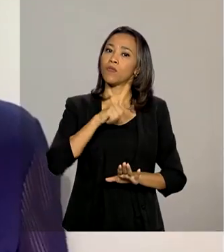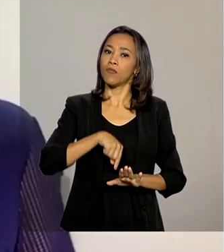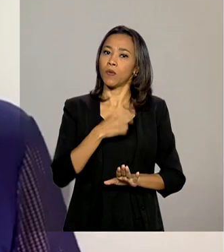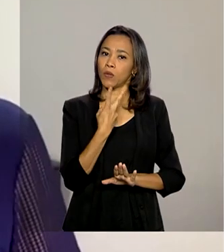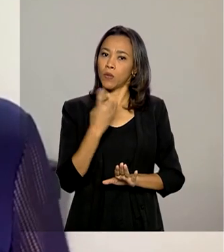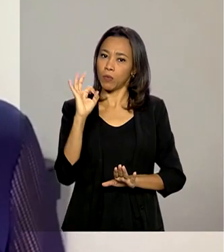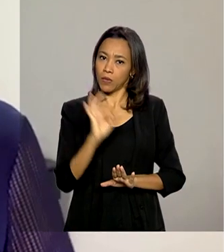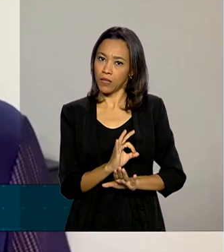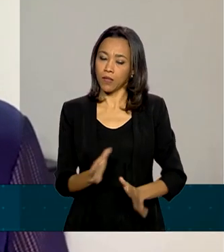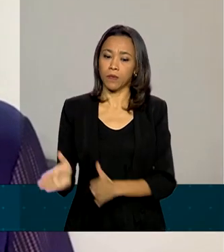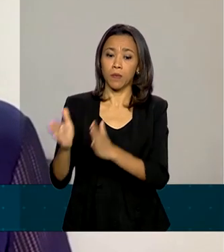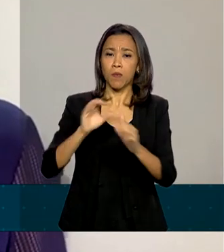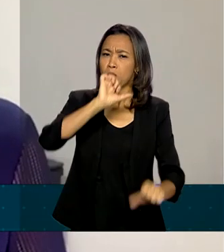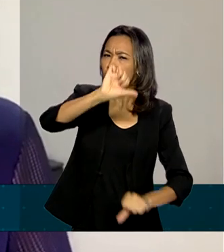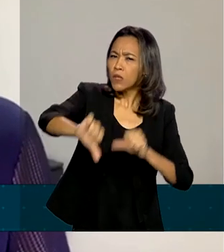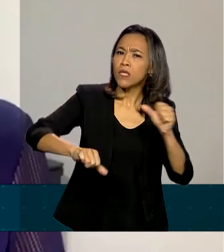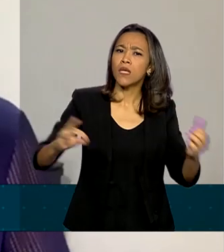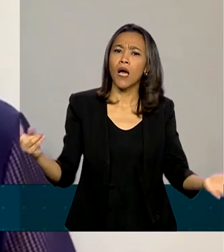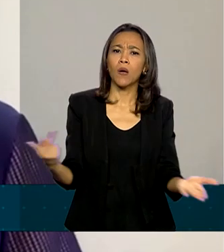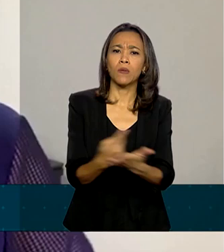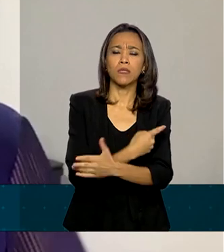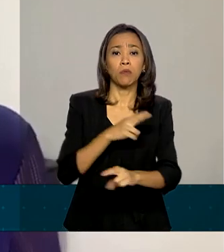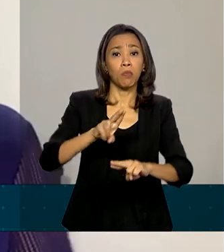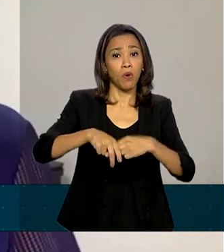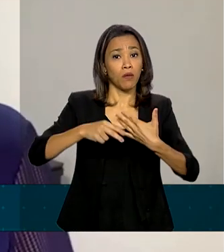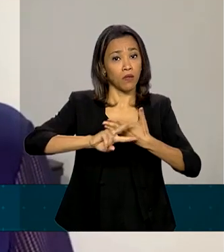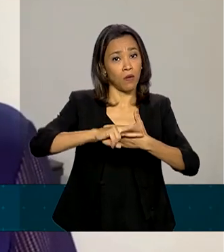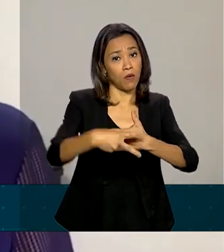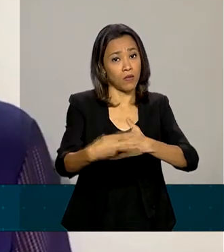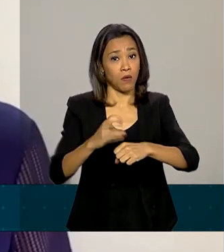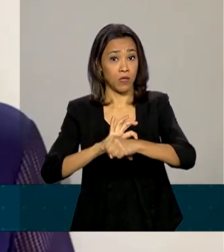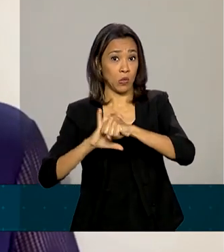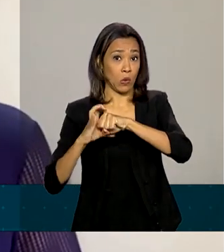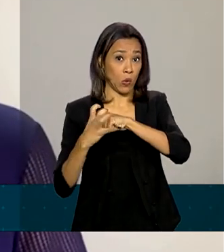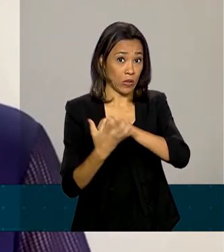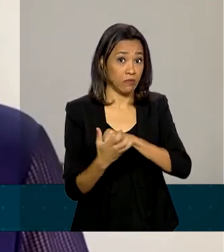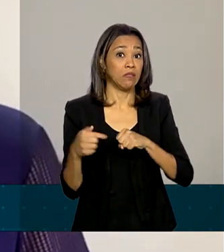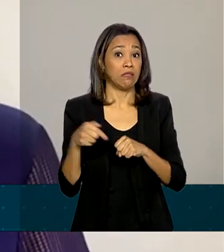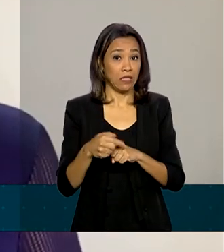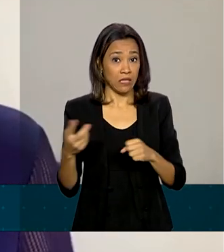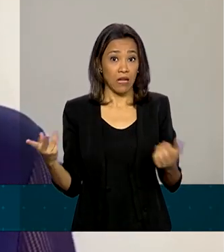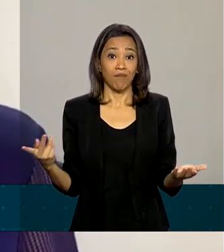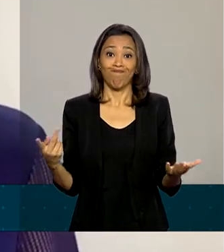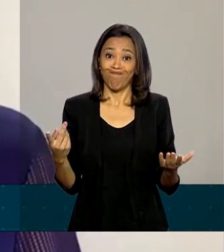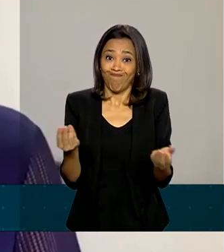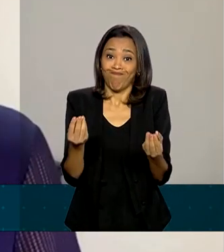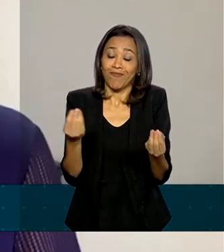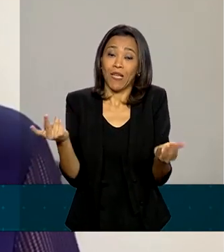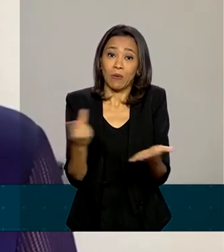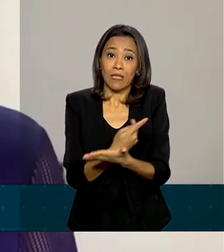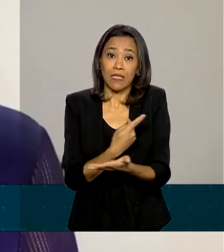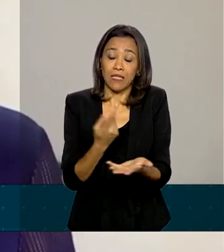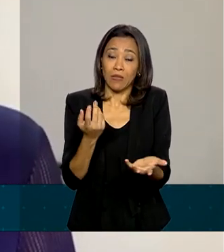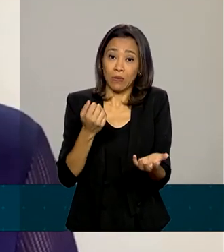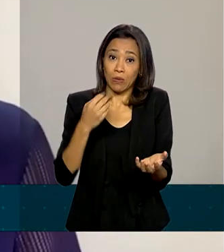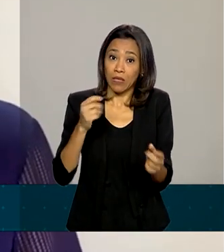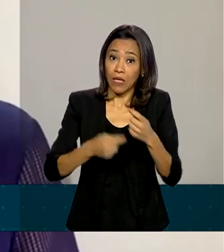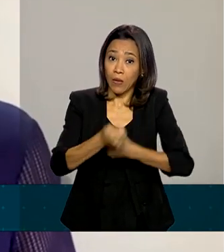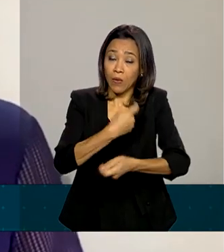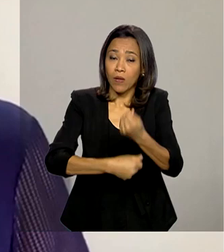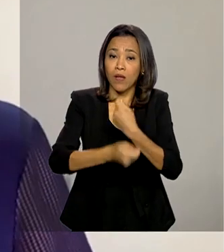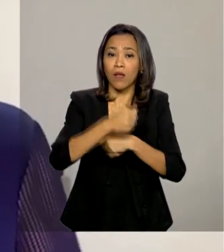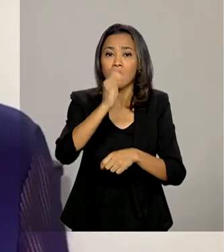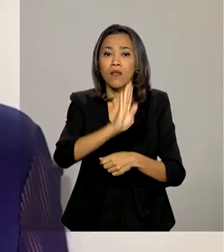A mudança ocorre a partir dos impactos que o novo coronavírus está causando nas economias do Brasil e do mundo.